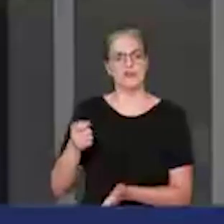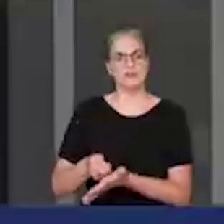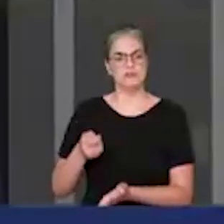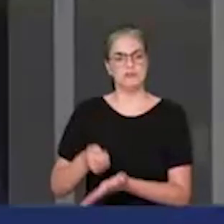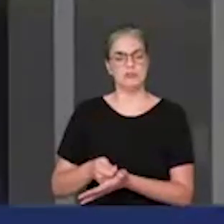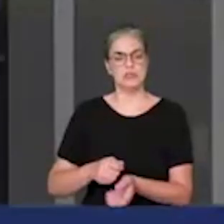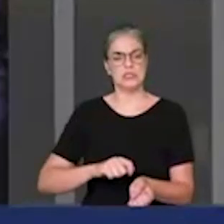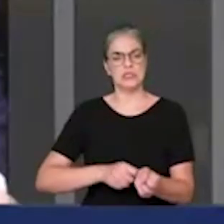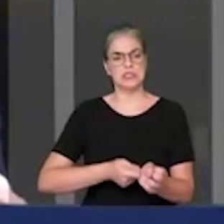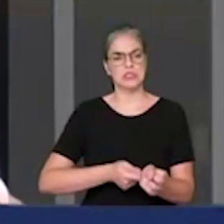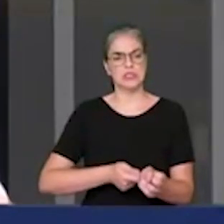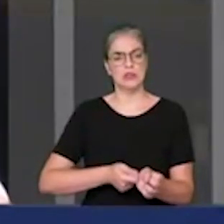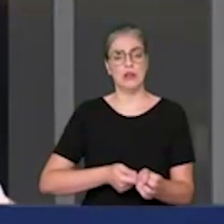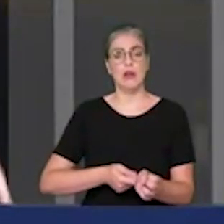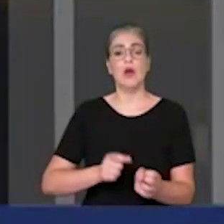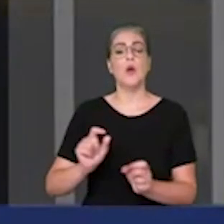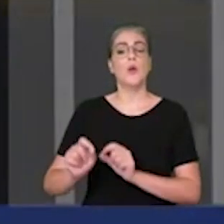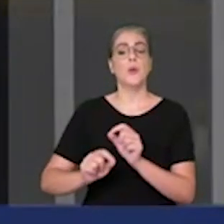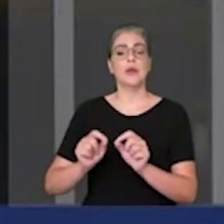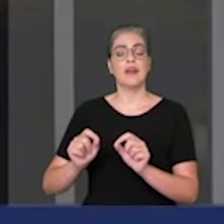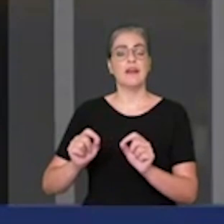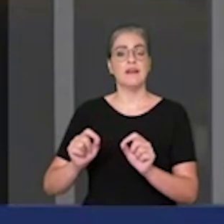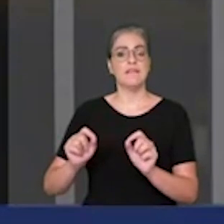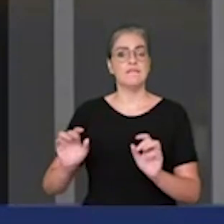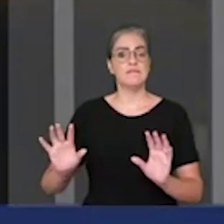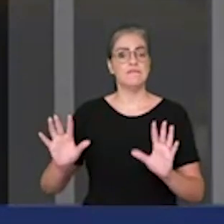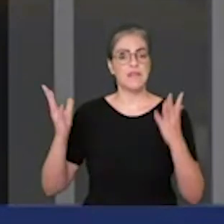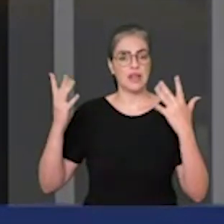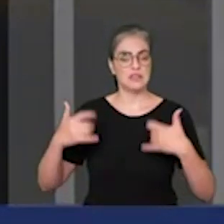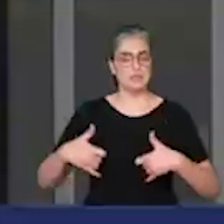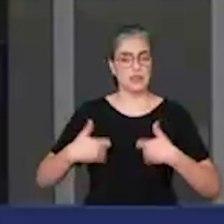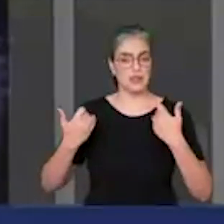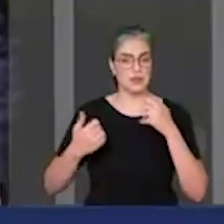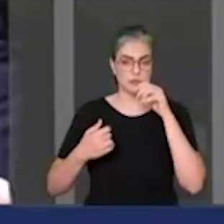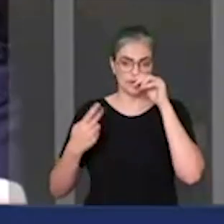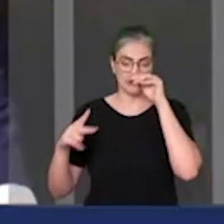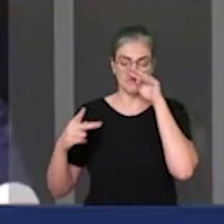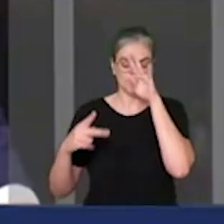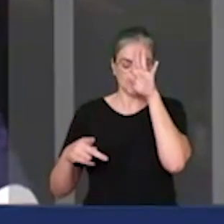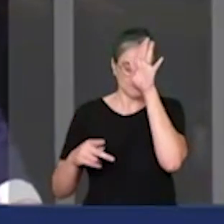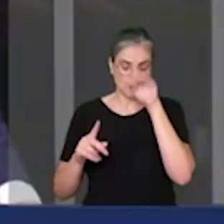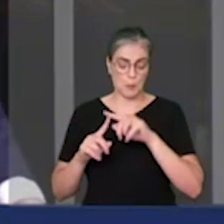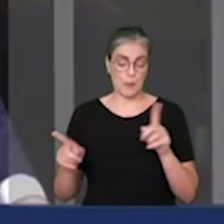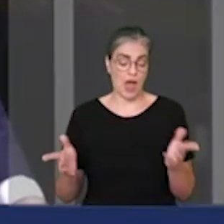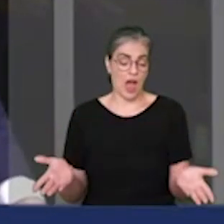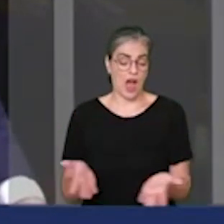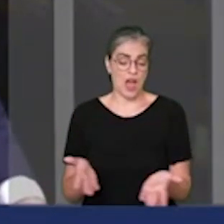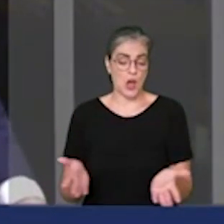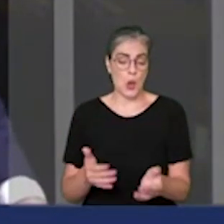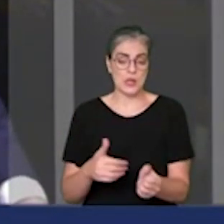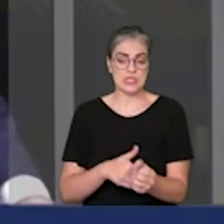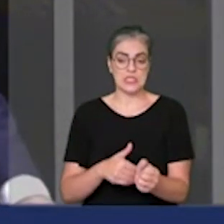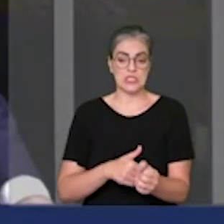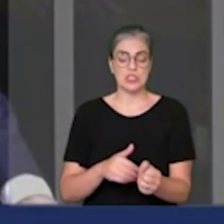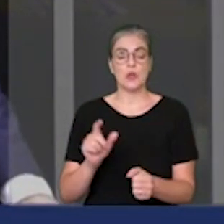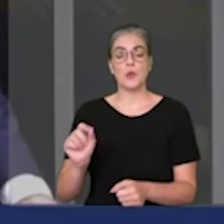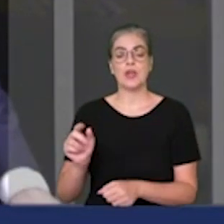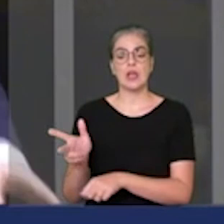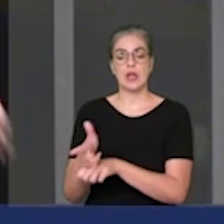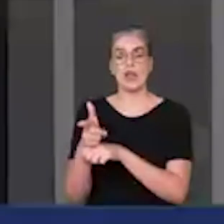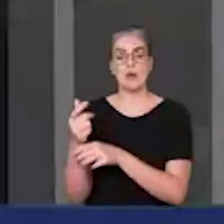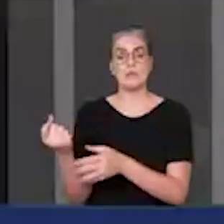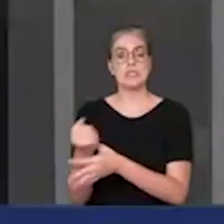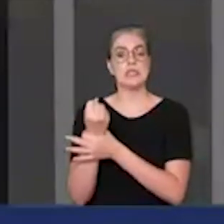posse. Depois voltaram atrás e abriram a lista. Agora impuseram sigilo sobre as câmeras de segurança e suas